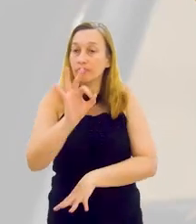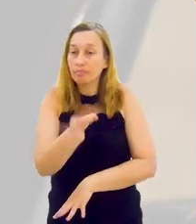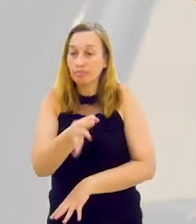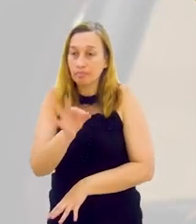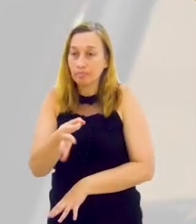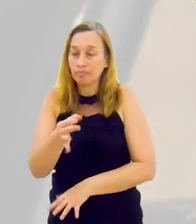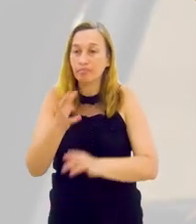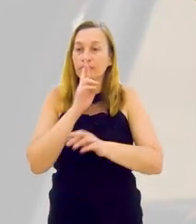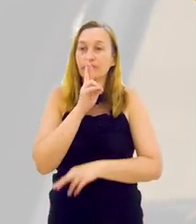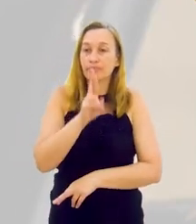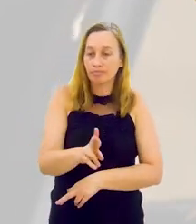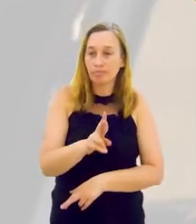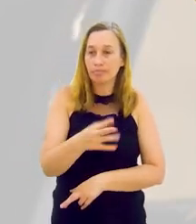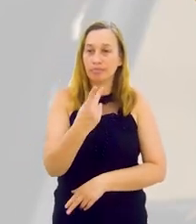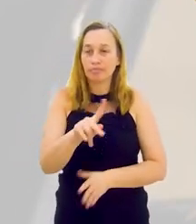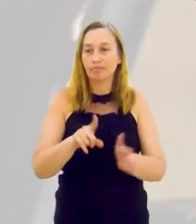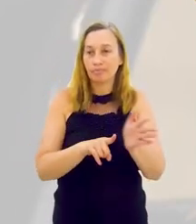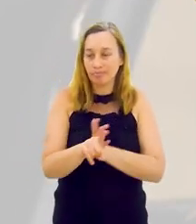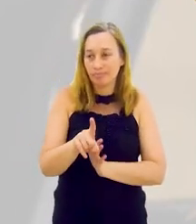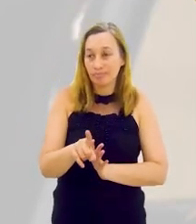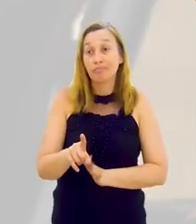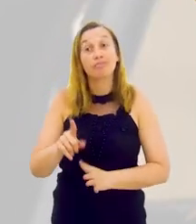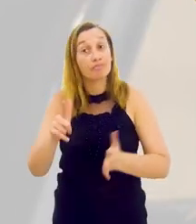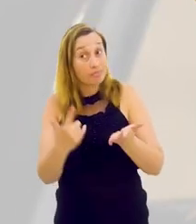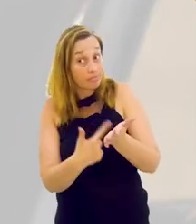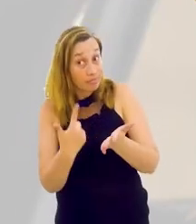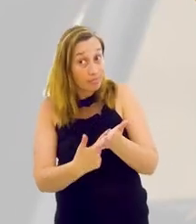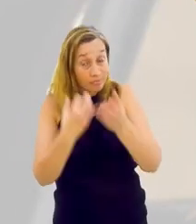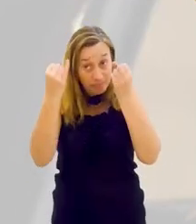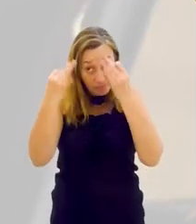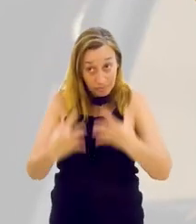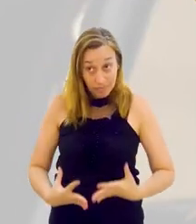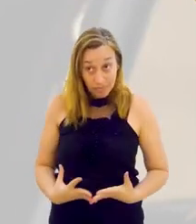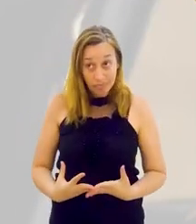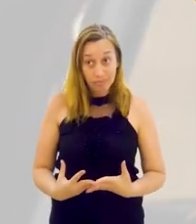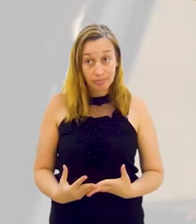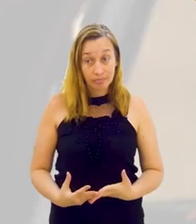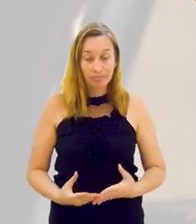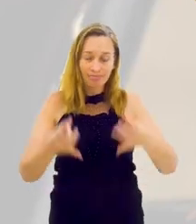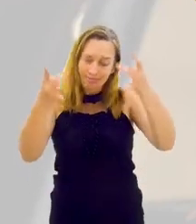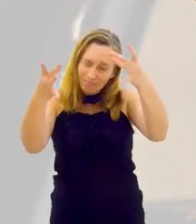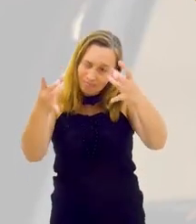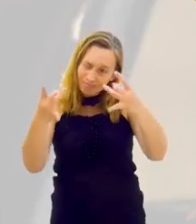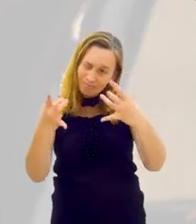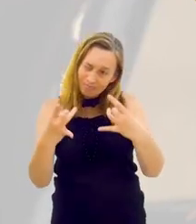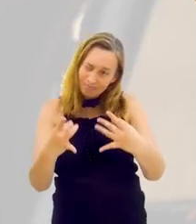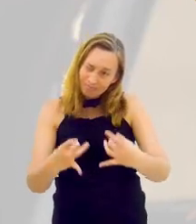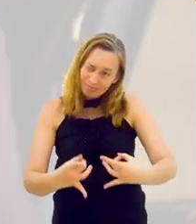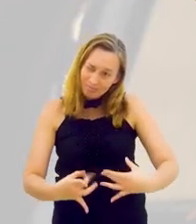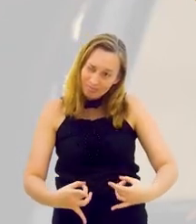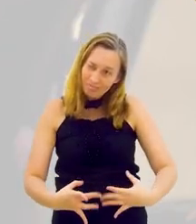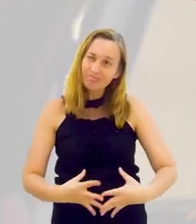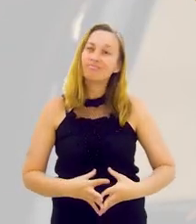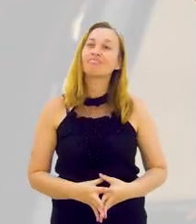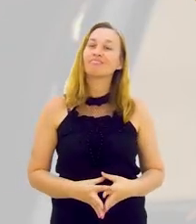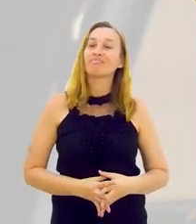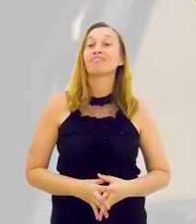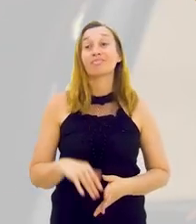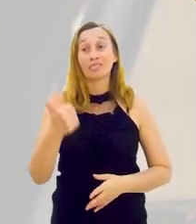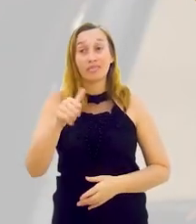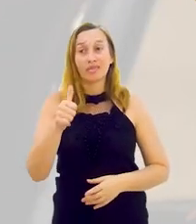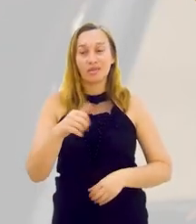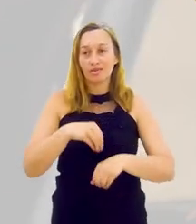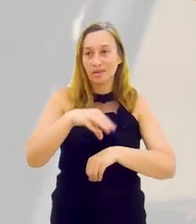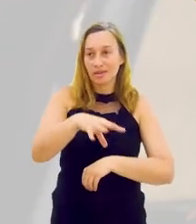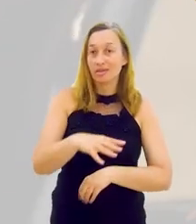ser copiado, para ser multiplicado. Esse seria exatamente aí a resposta a essa sua pergunta, que o livro define